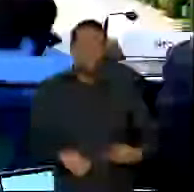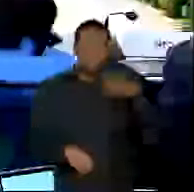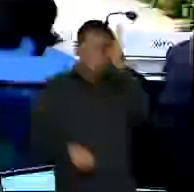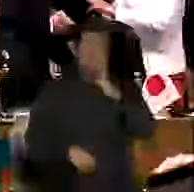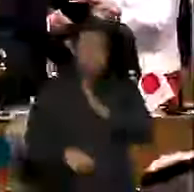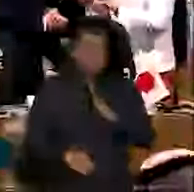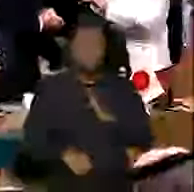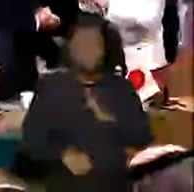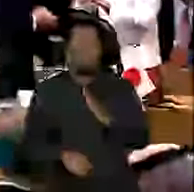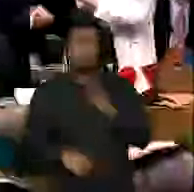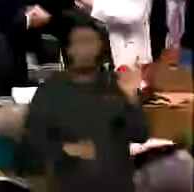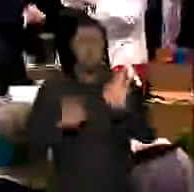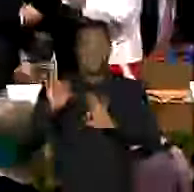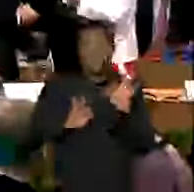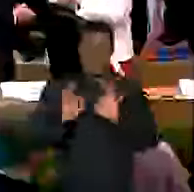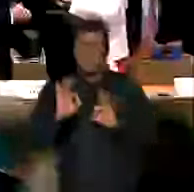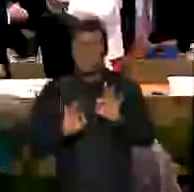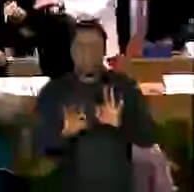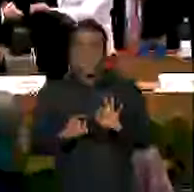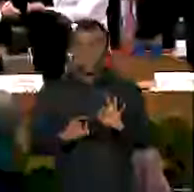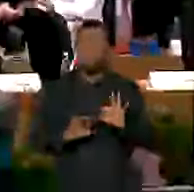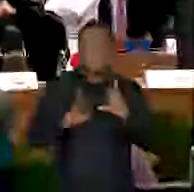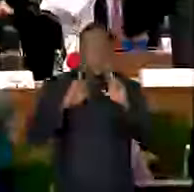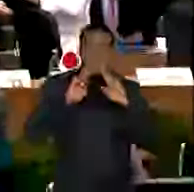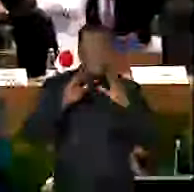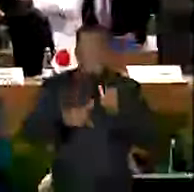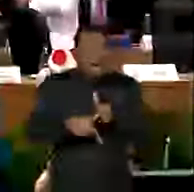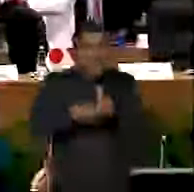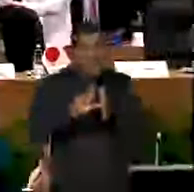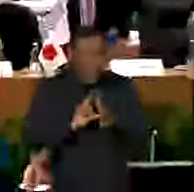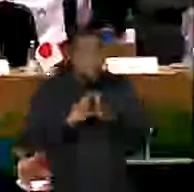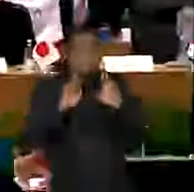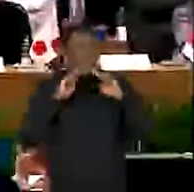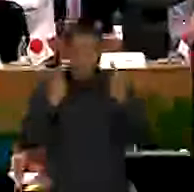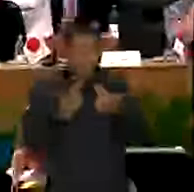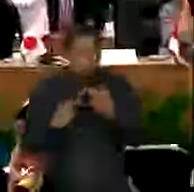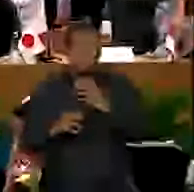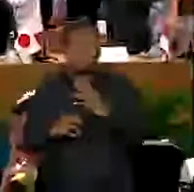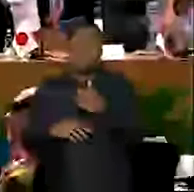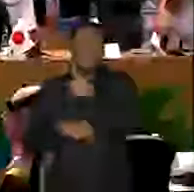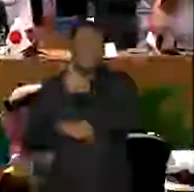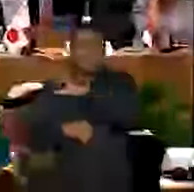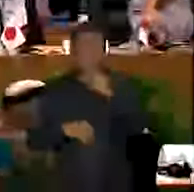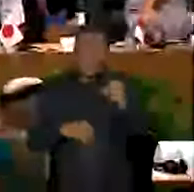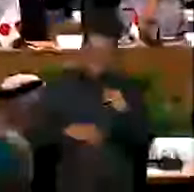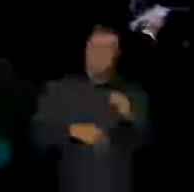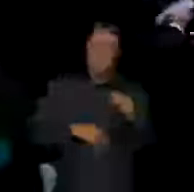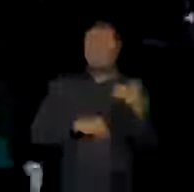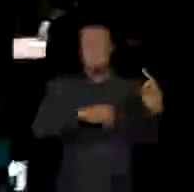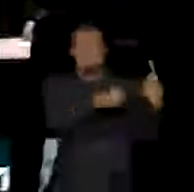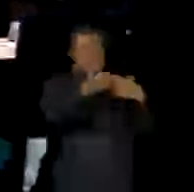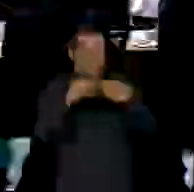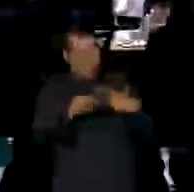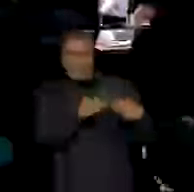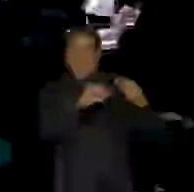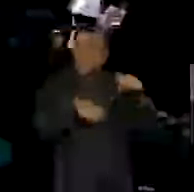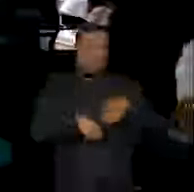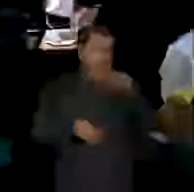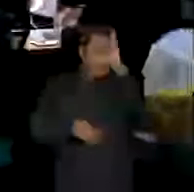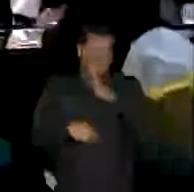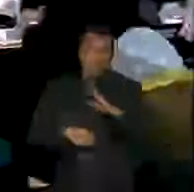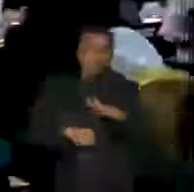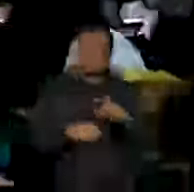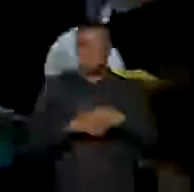realizar cerca de 100 reuniões preparatórias em várias cidades do país. São Paulo vai